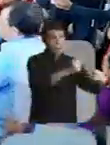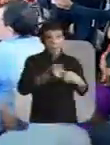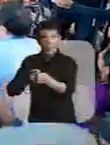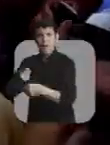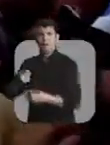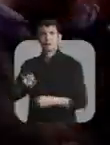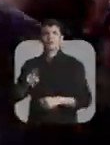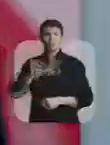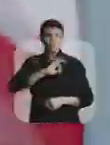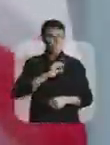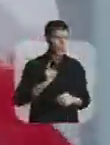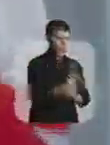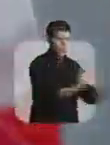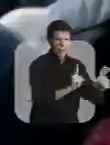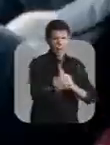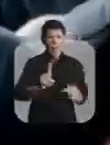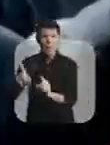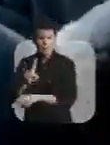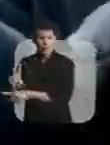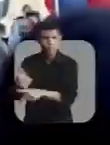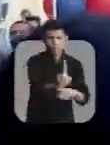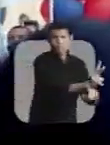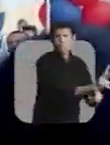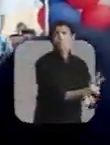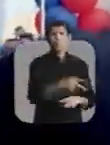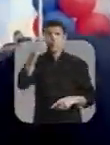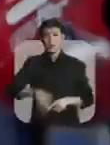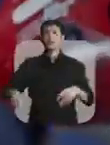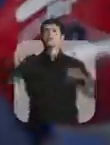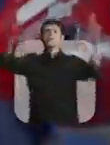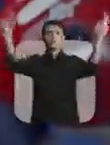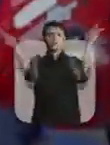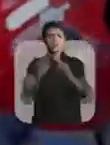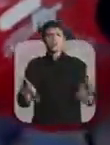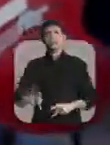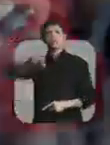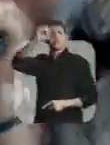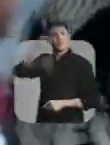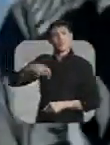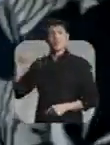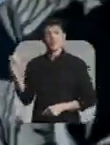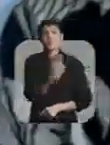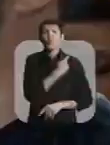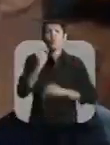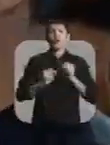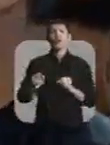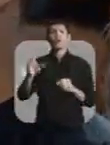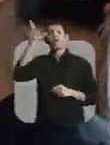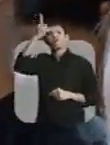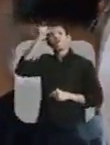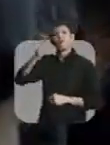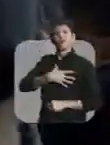do Estado. Voltaremos a ter paz para poder viver e criar nossos filhos.